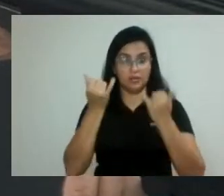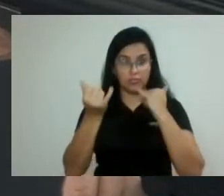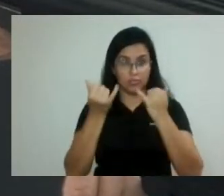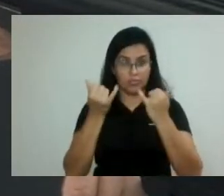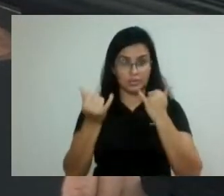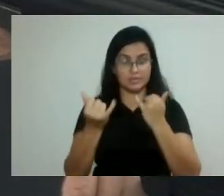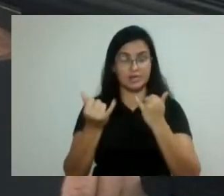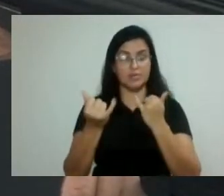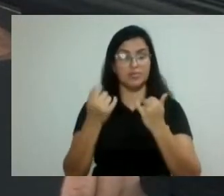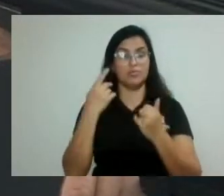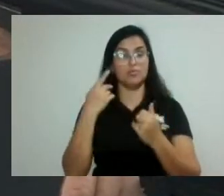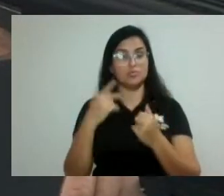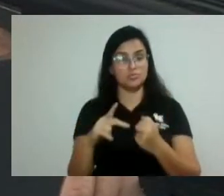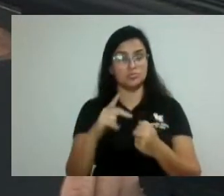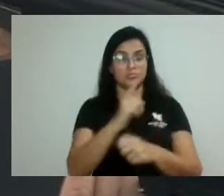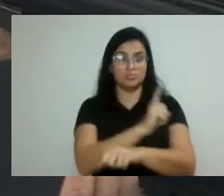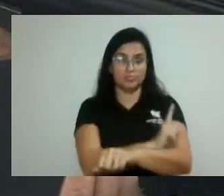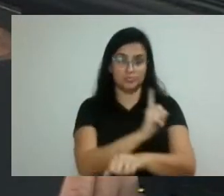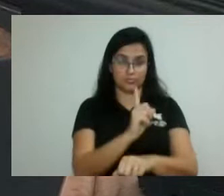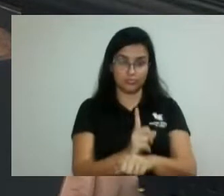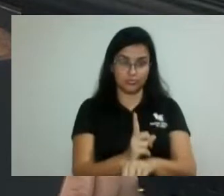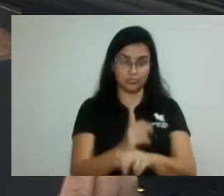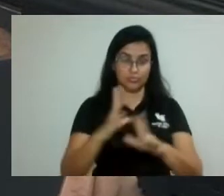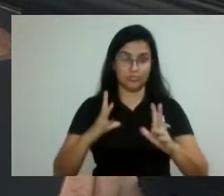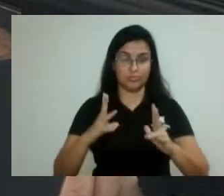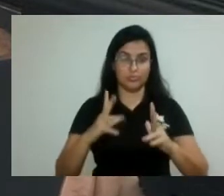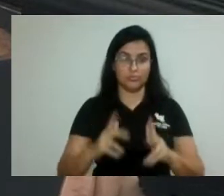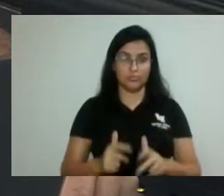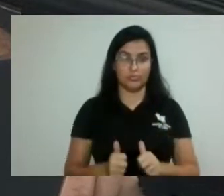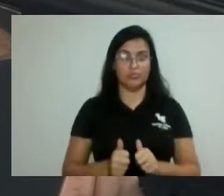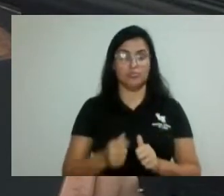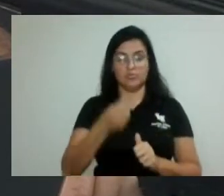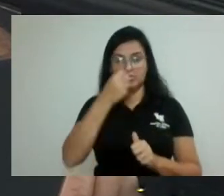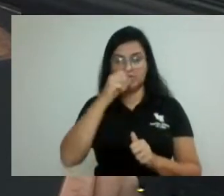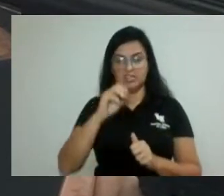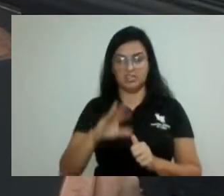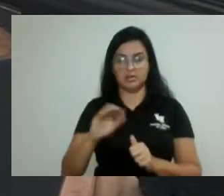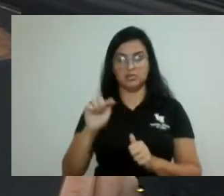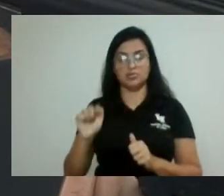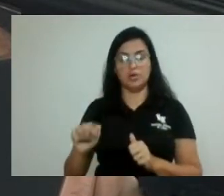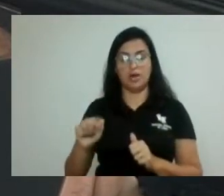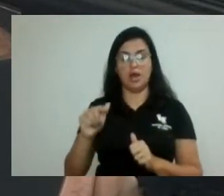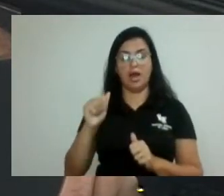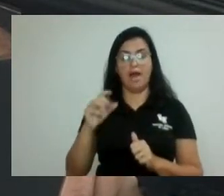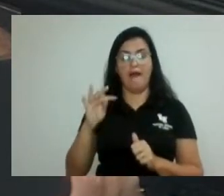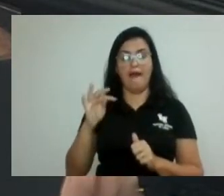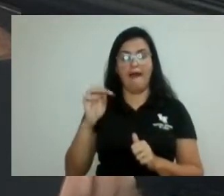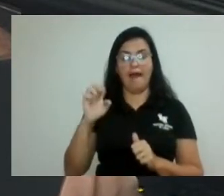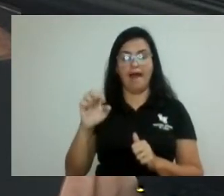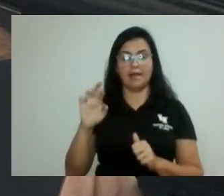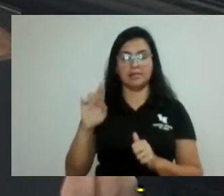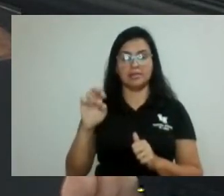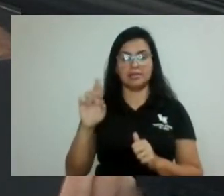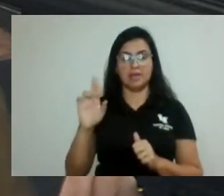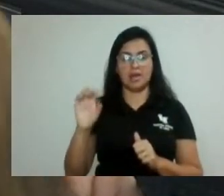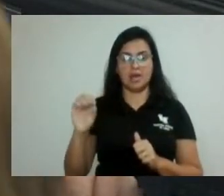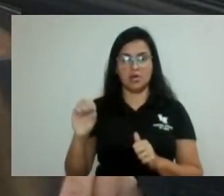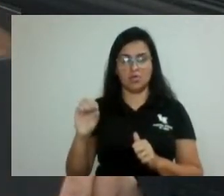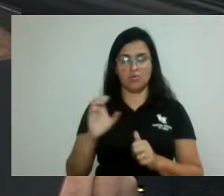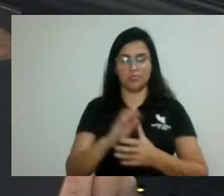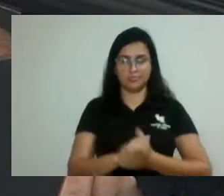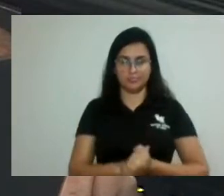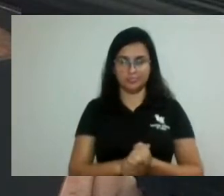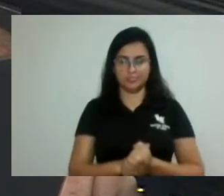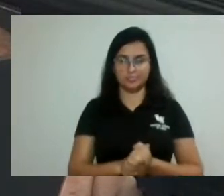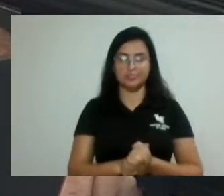os resíduos descartados no aterro sanitário. Pedido de informação, vereador Luiz Otávio Fernandes